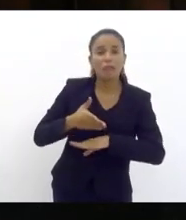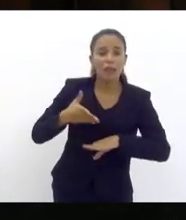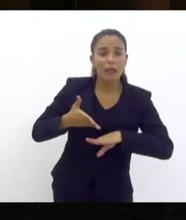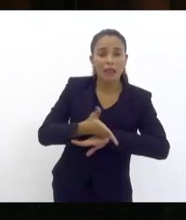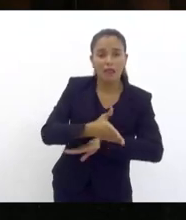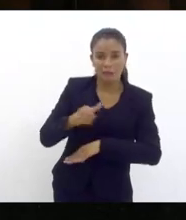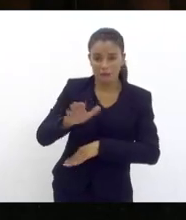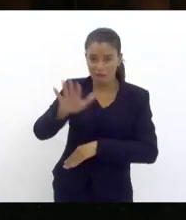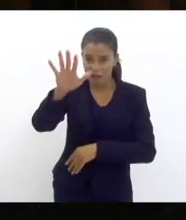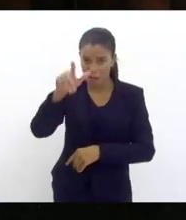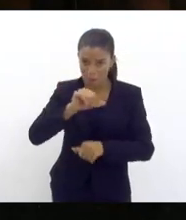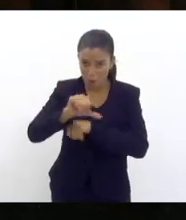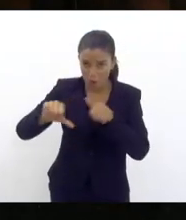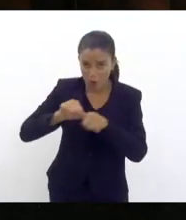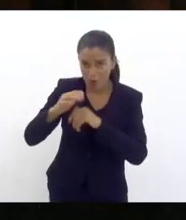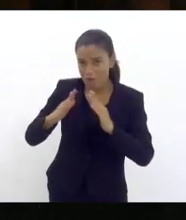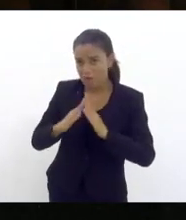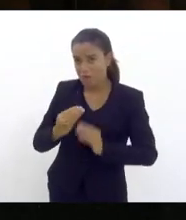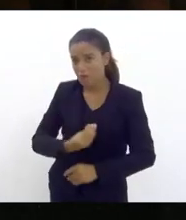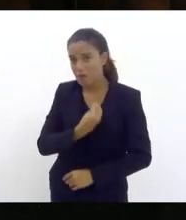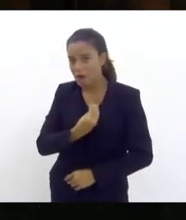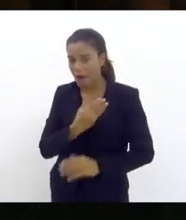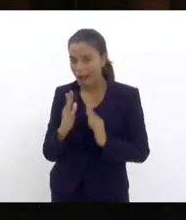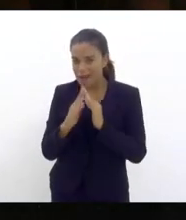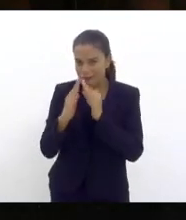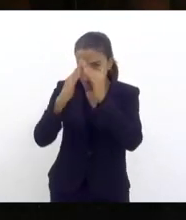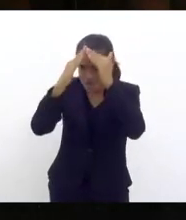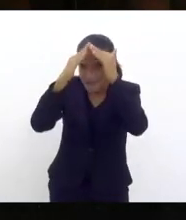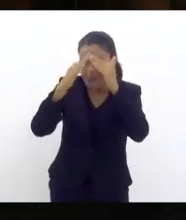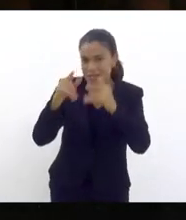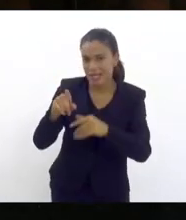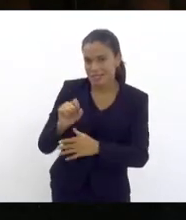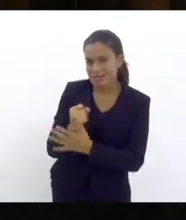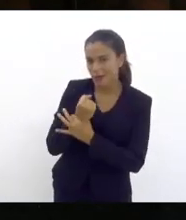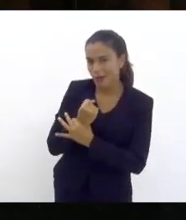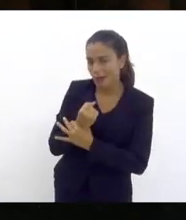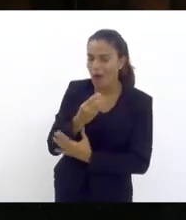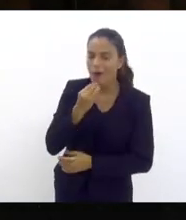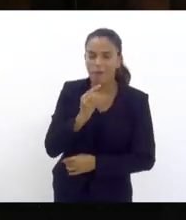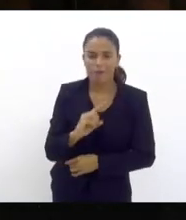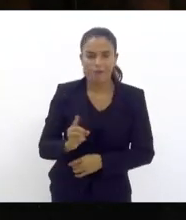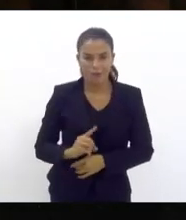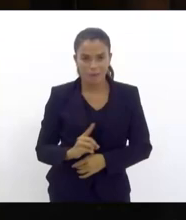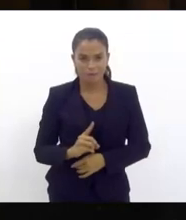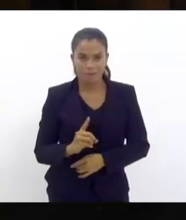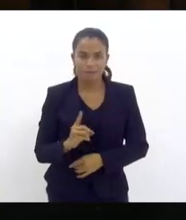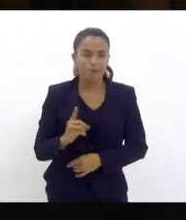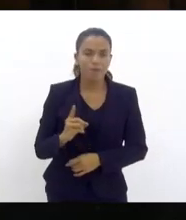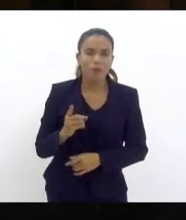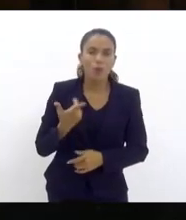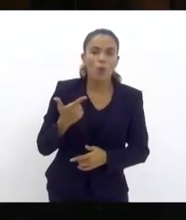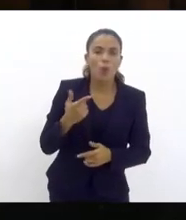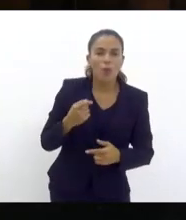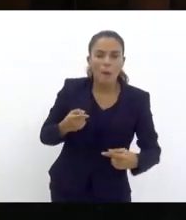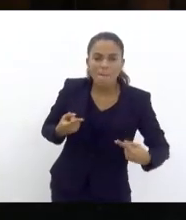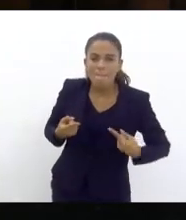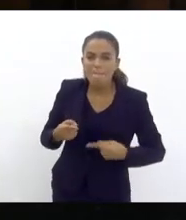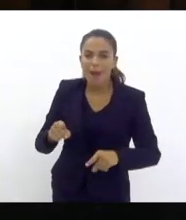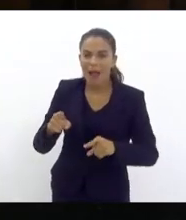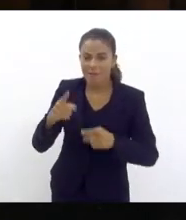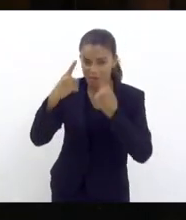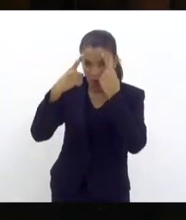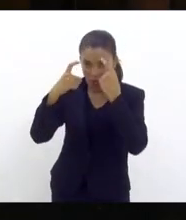Mudou a sua vida dentro de casa? Você está se sentindo mais seguro? É óbvio que não. Não se combate violência com mais